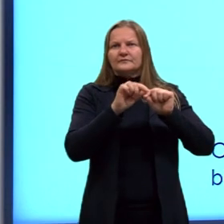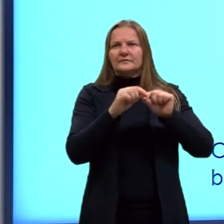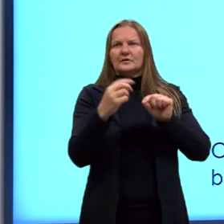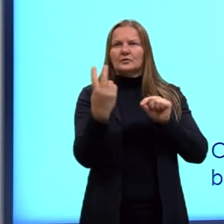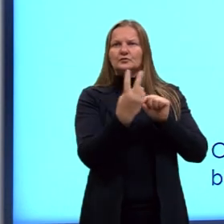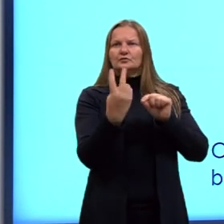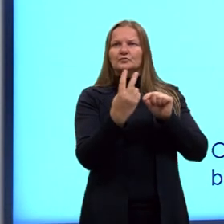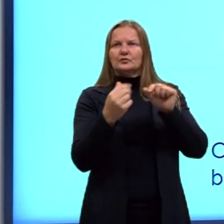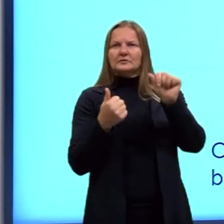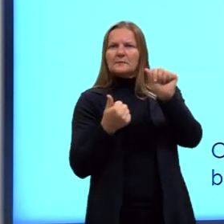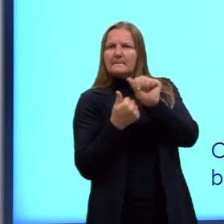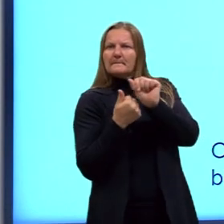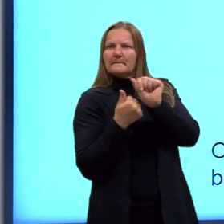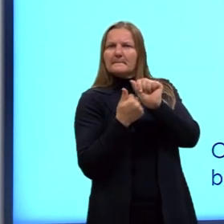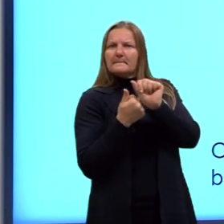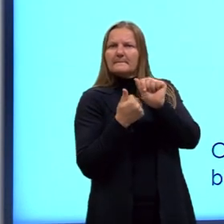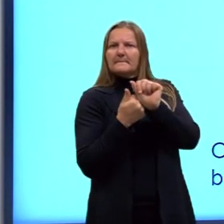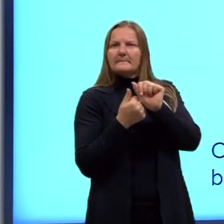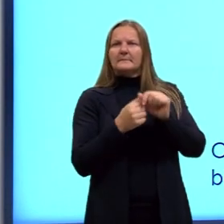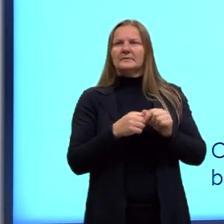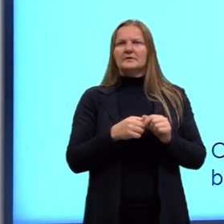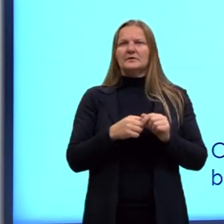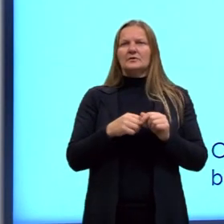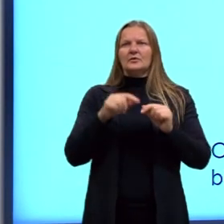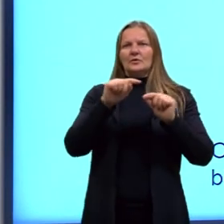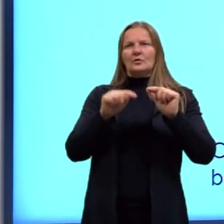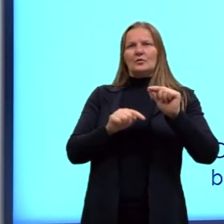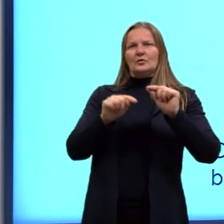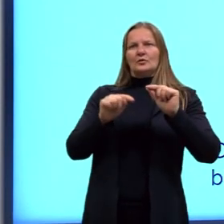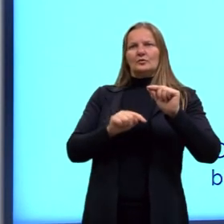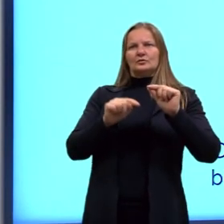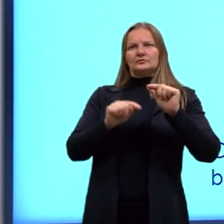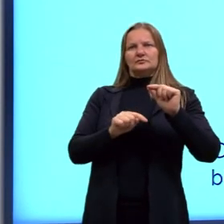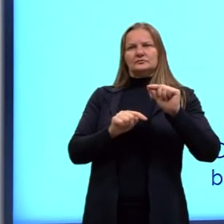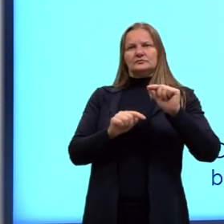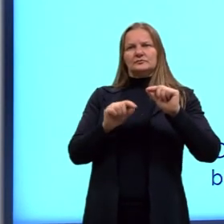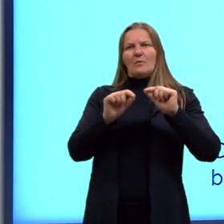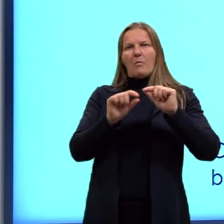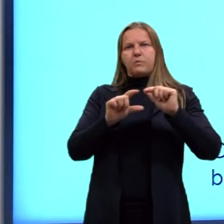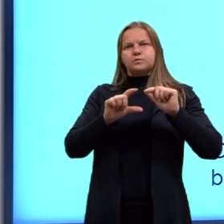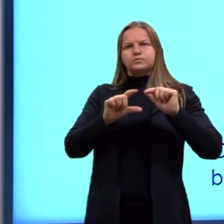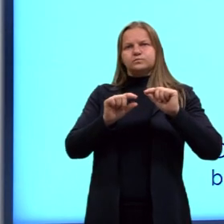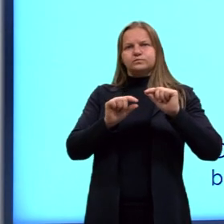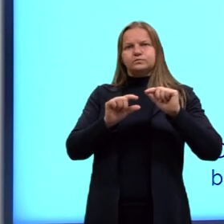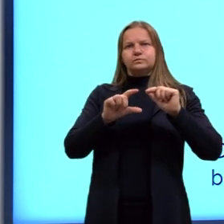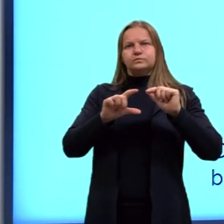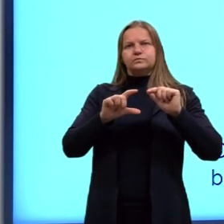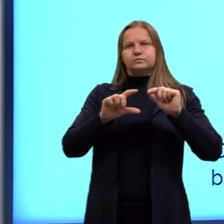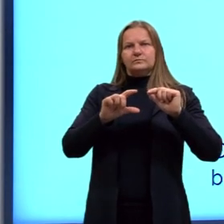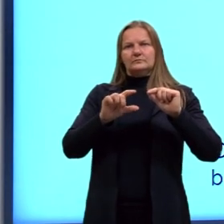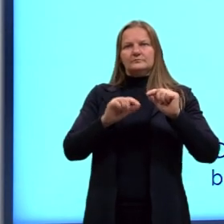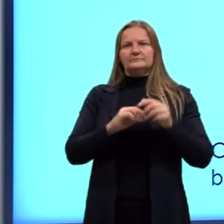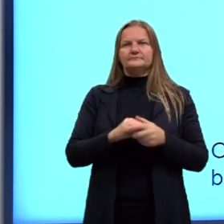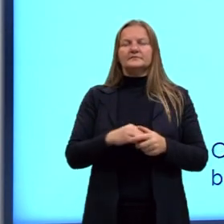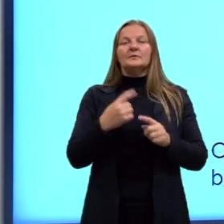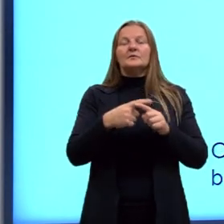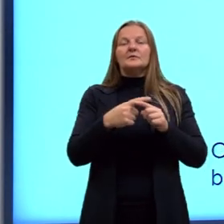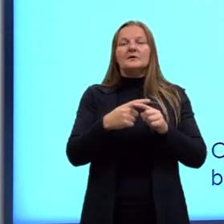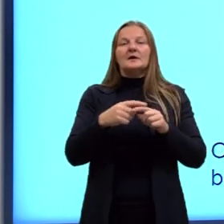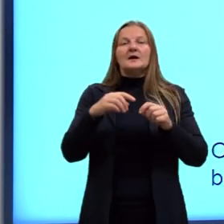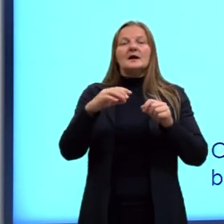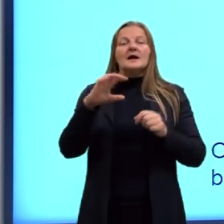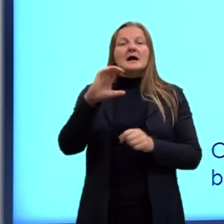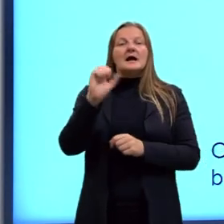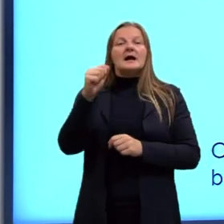elas estão mais próximas do que aqui nessa ponta. O que isso quer dizer? Que o campo é